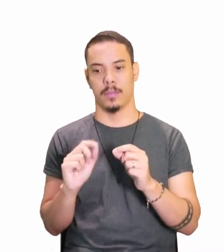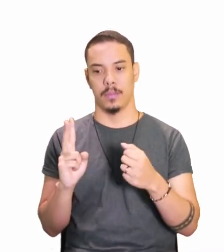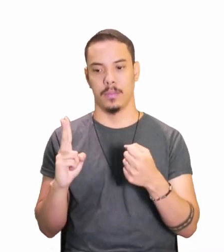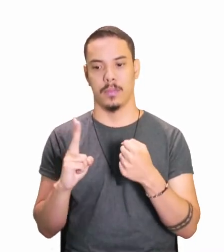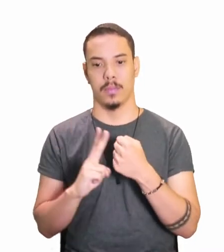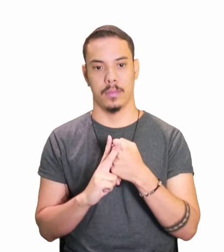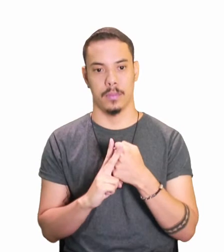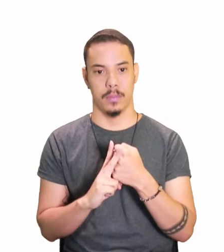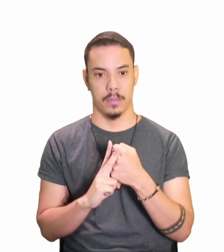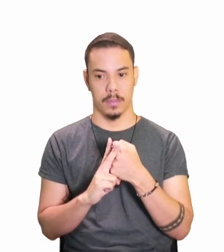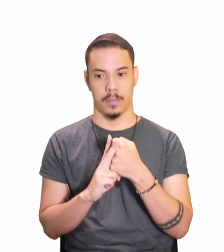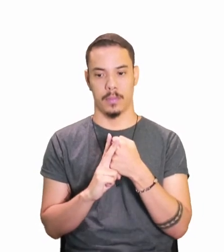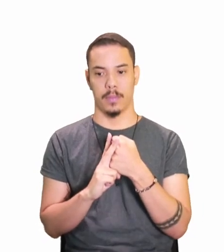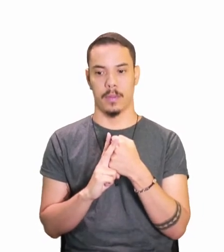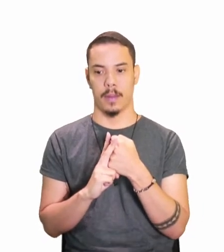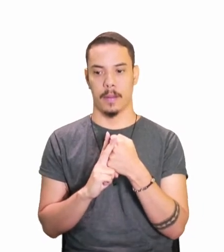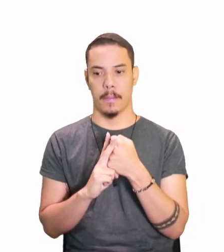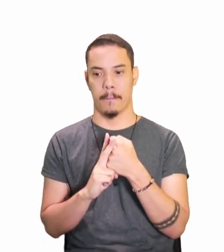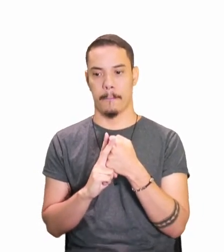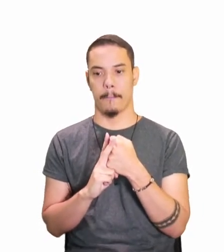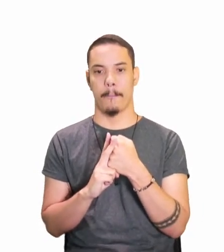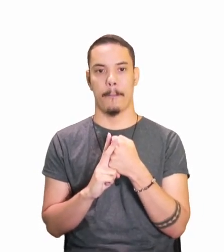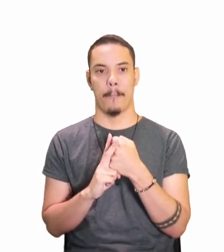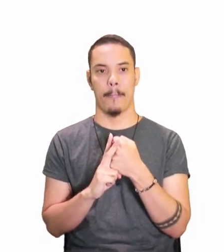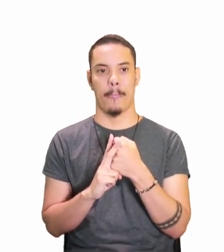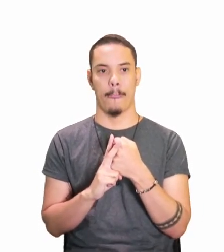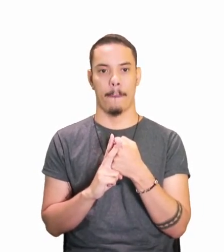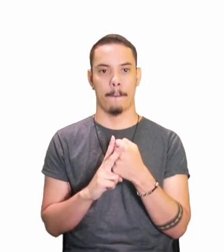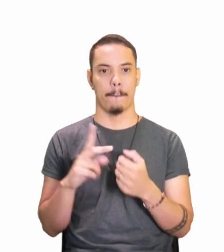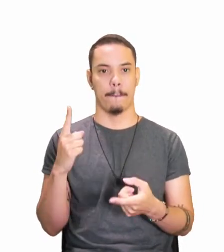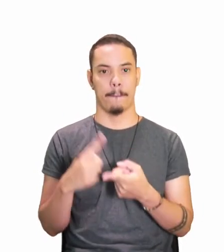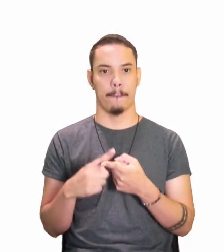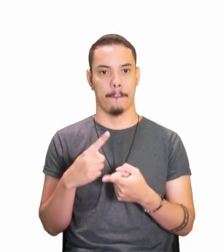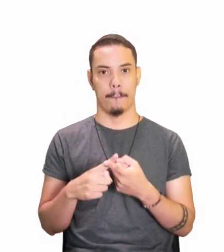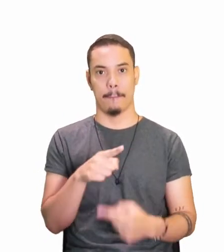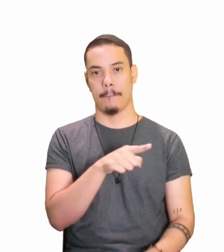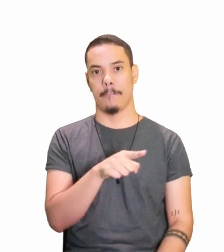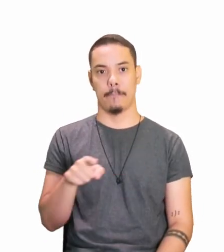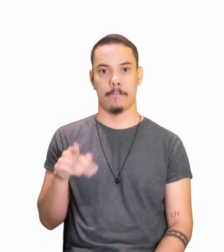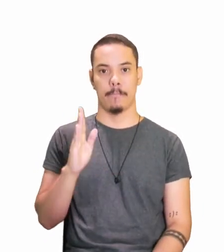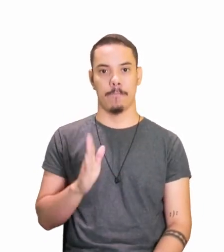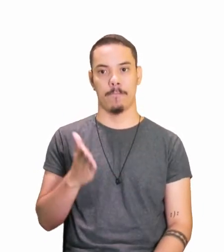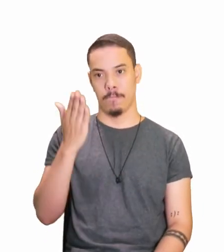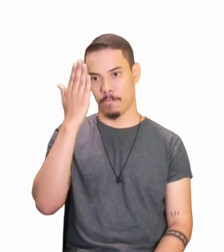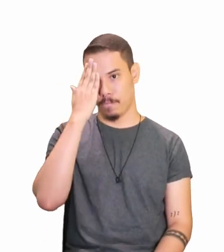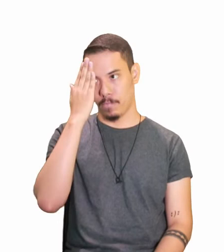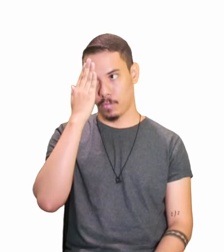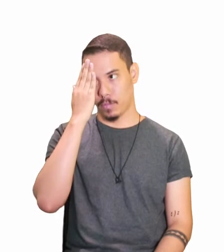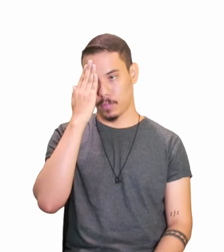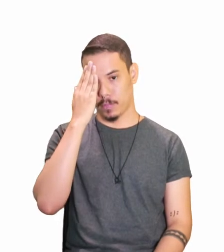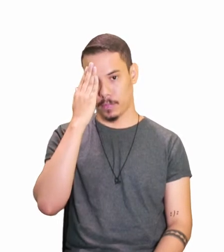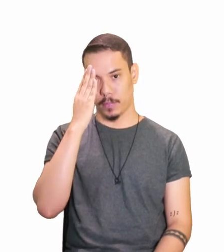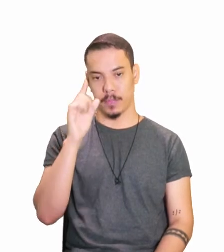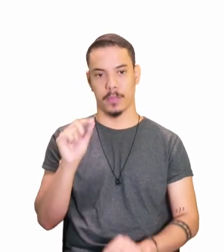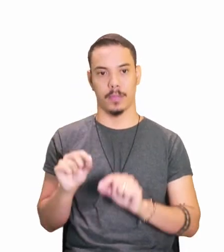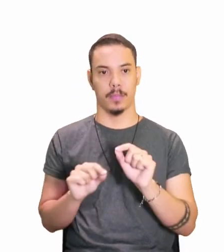verbo, verbo está presente na poesia, porque você sabe que, pra formar,